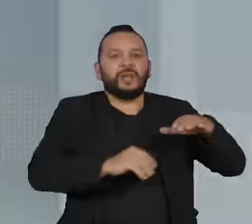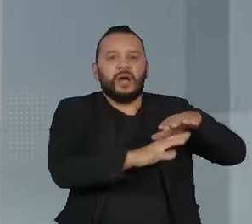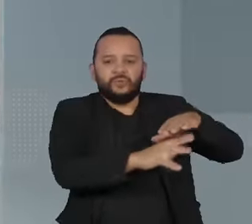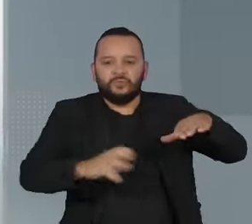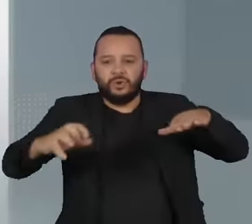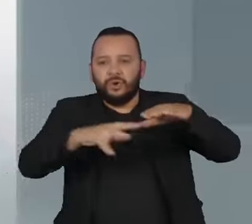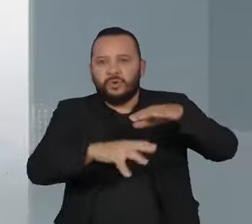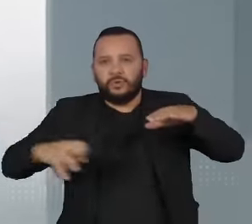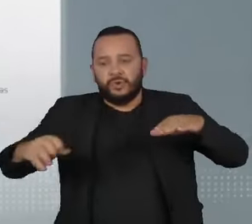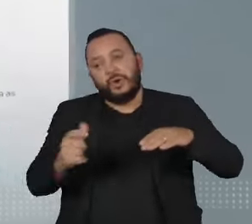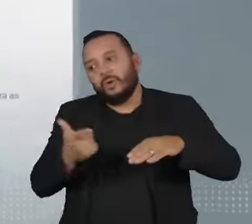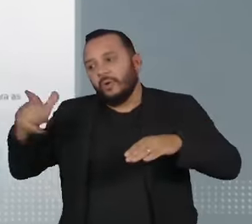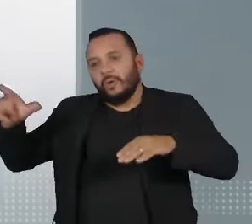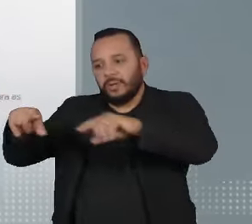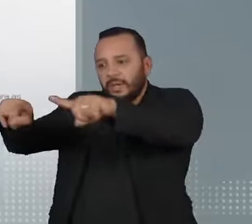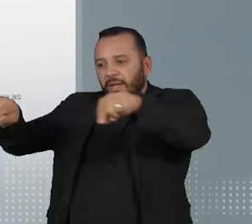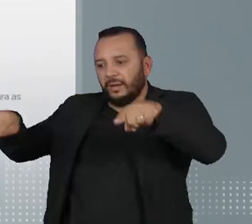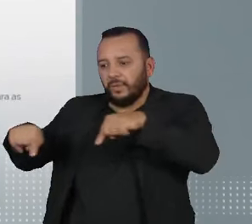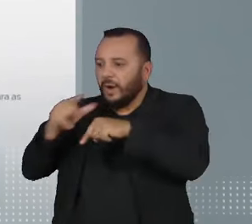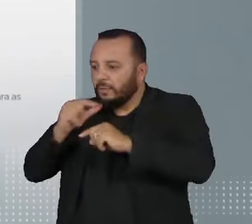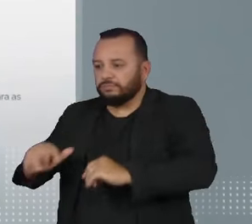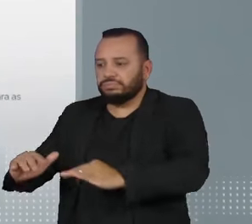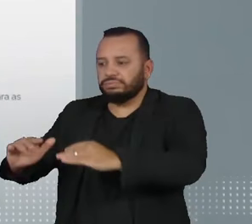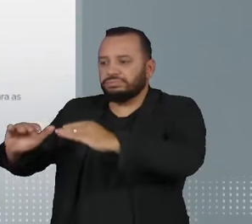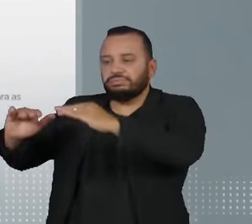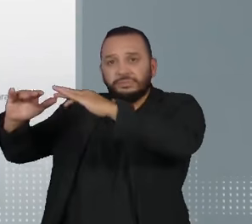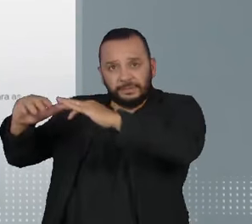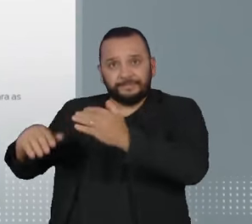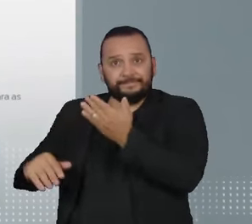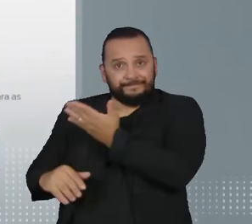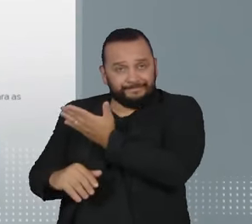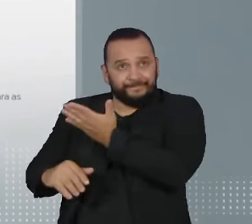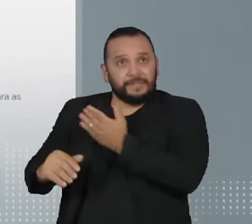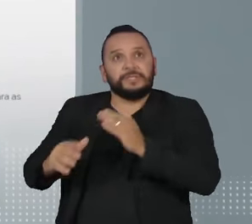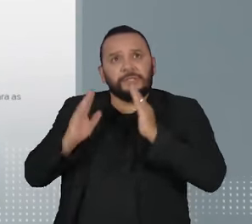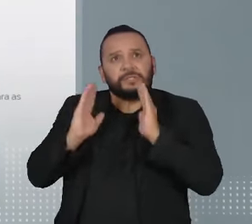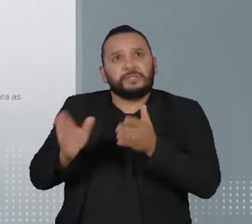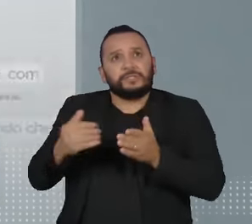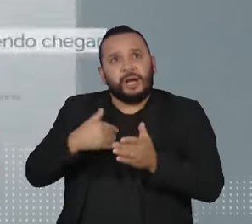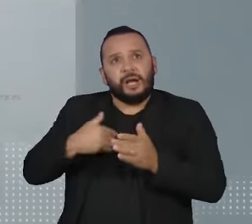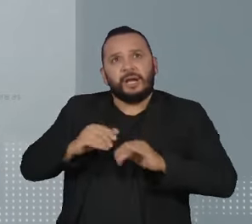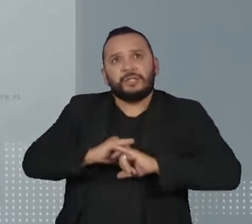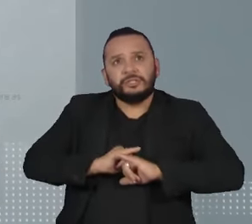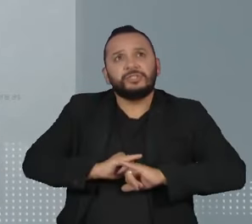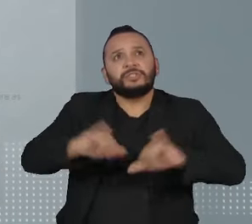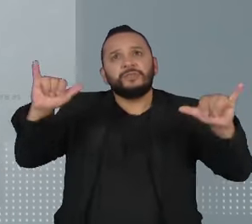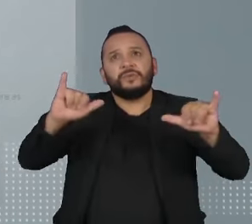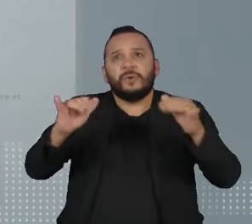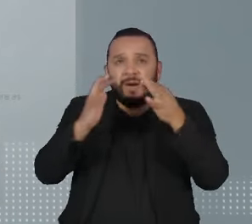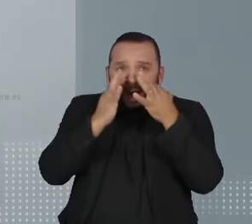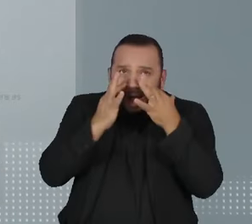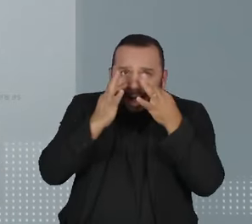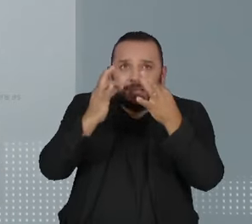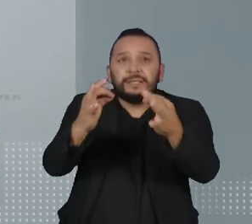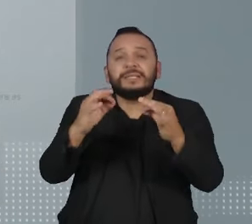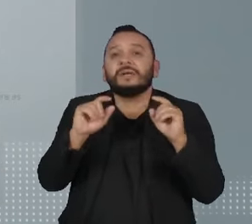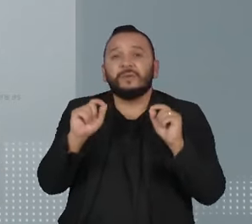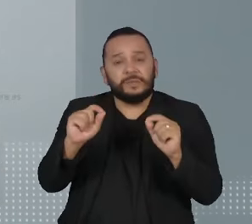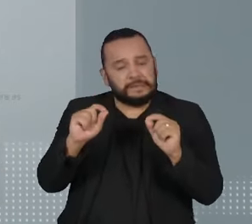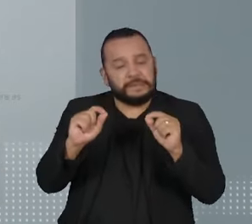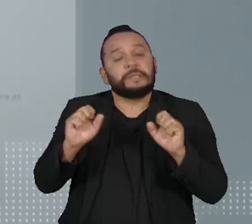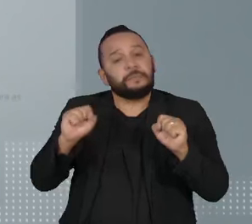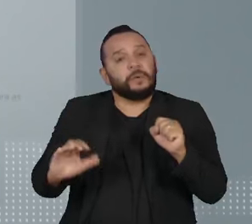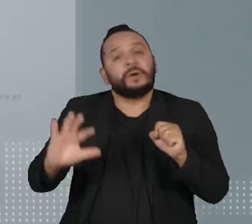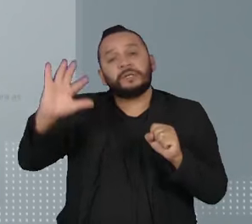O Semadem, o Centro Nacional de Monitoramento e Alertas de Desastres Naturais, divulgou um boletim alertando para a possibilidade muito